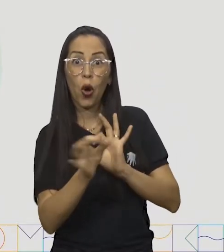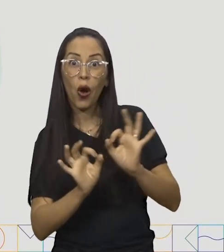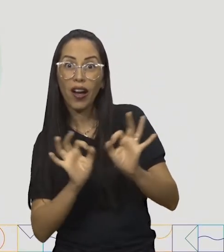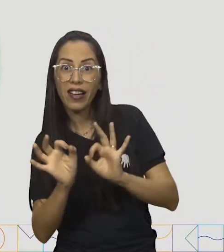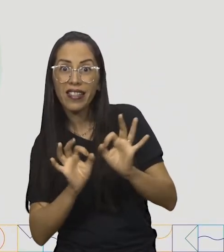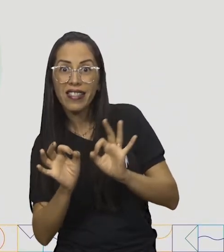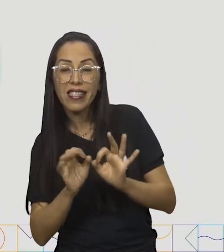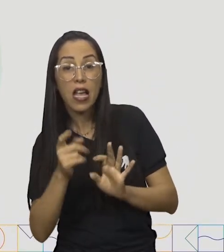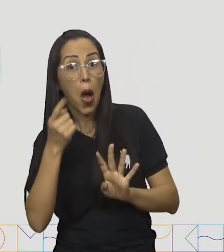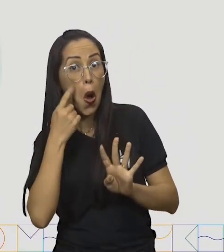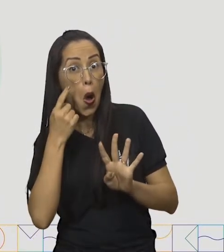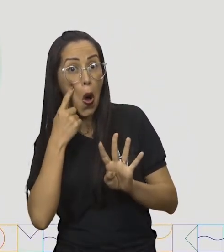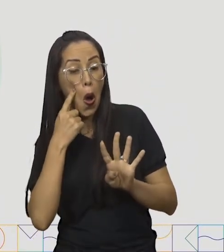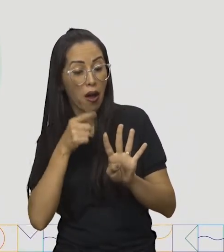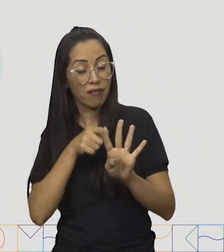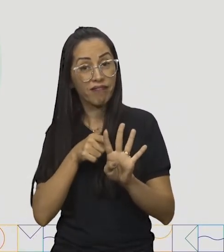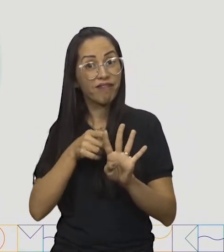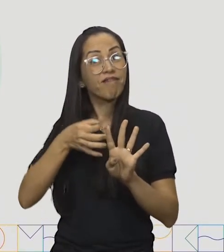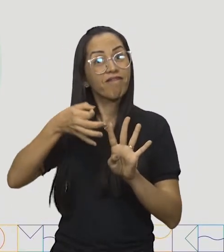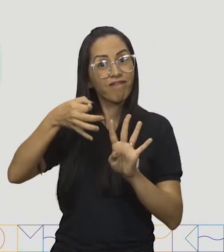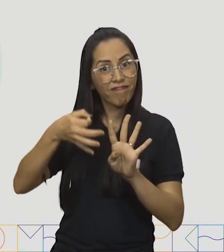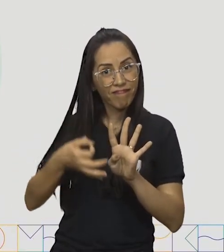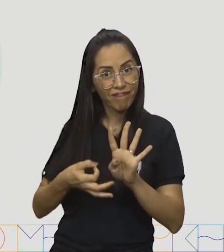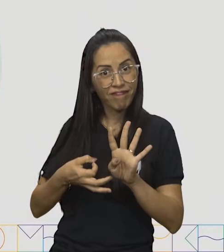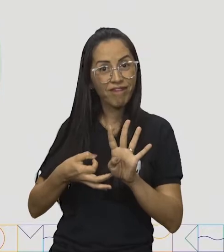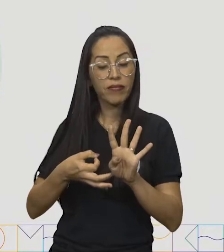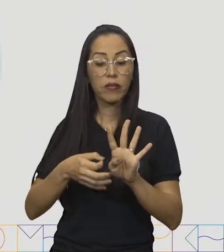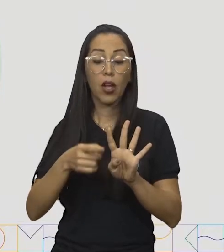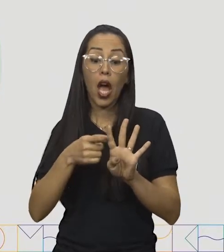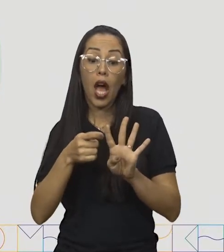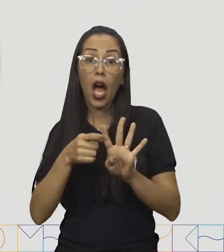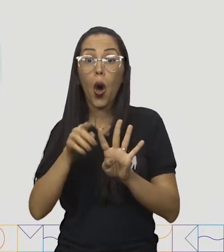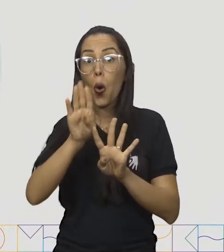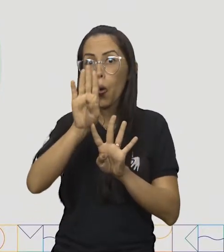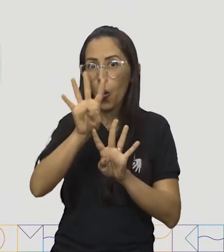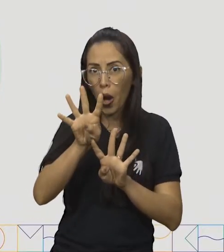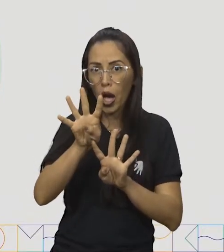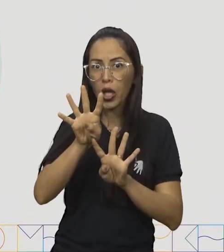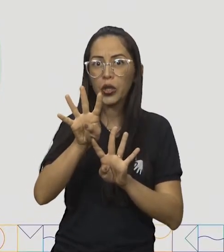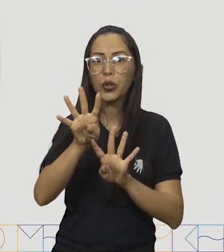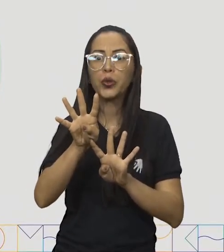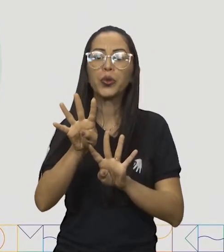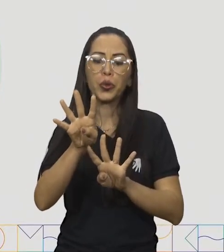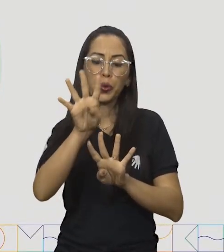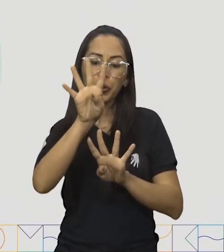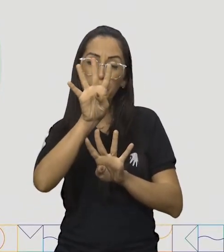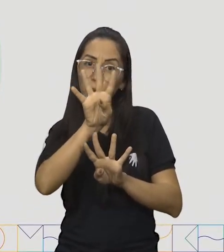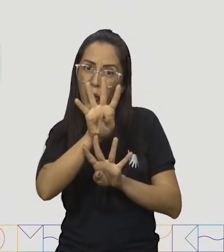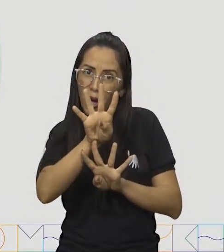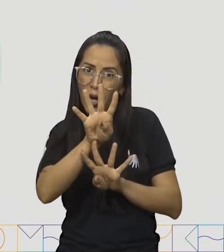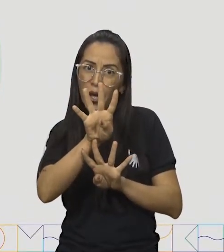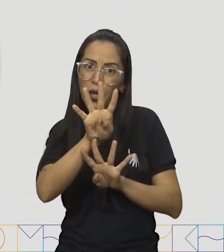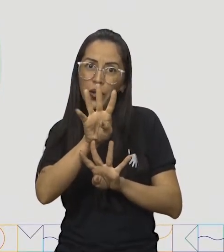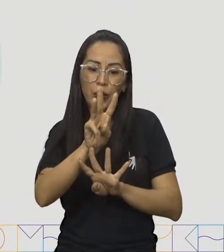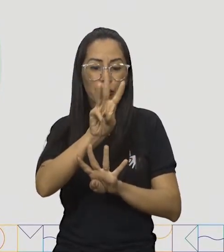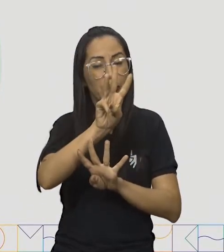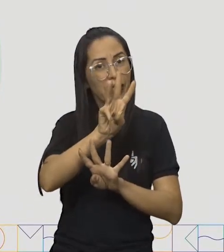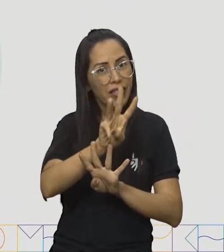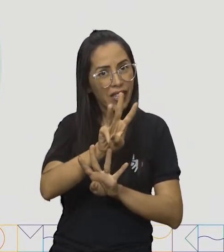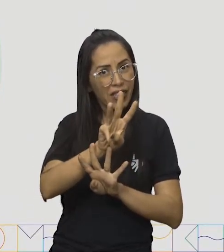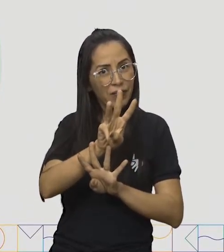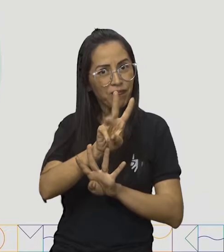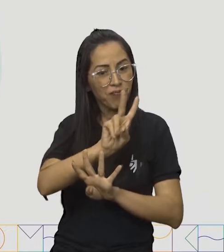ver? Isso mesmo. Ficará quatro na unidade, quatro na dezena, três na